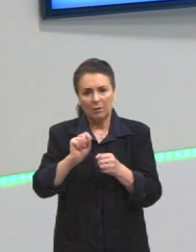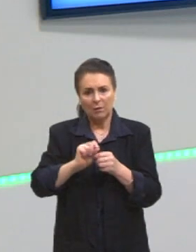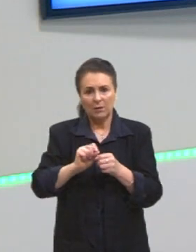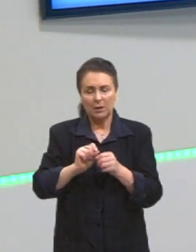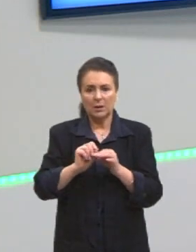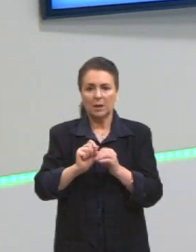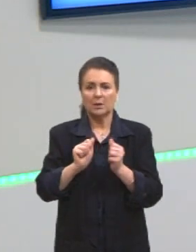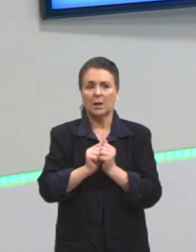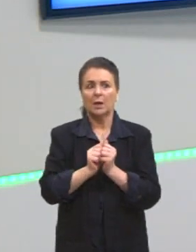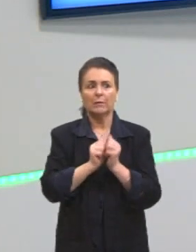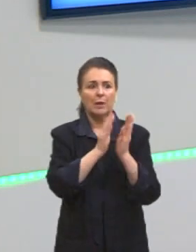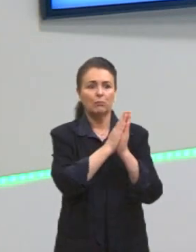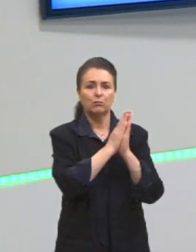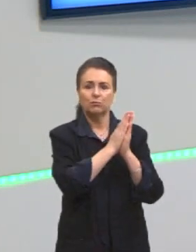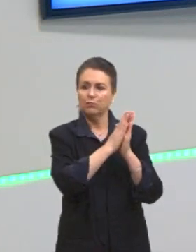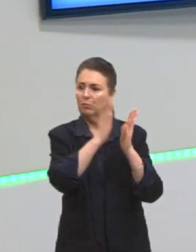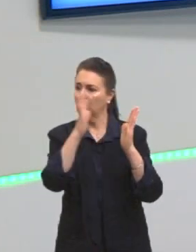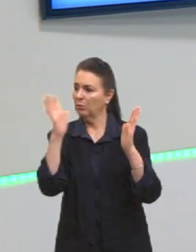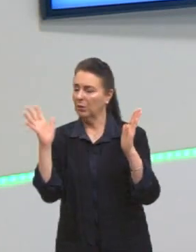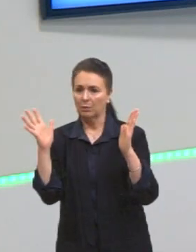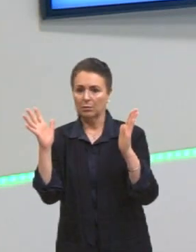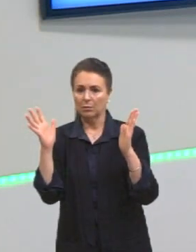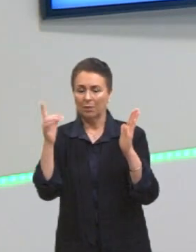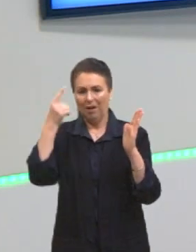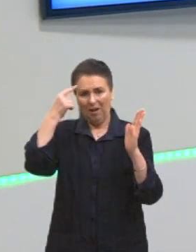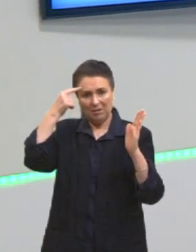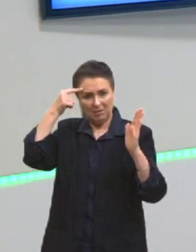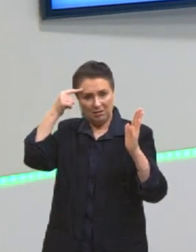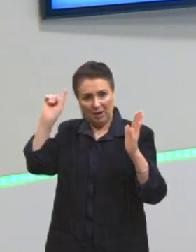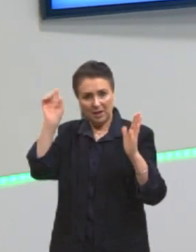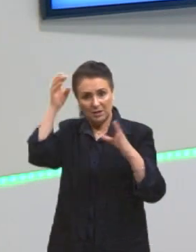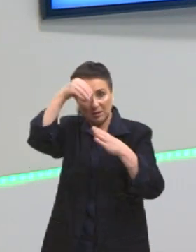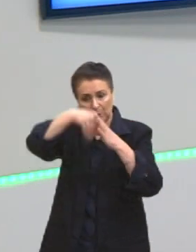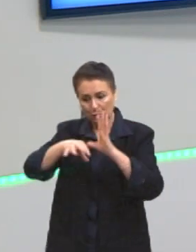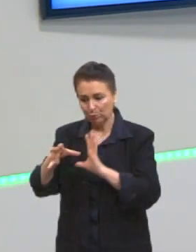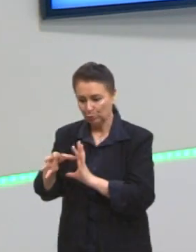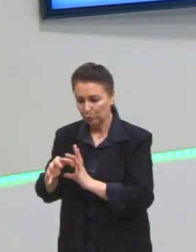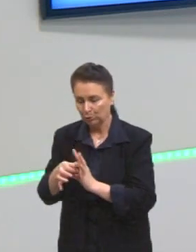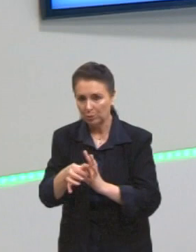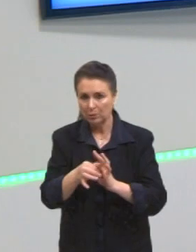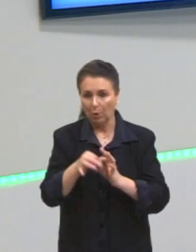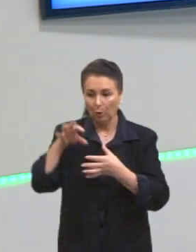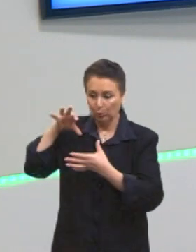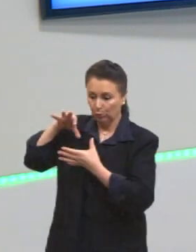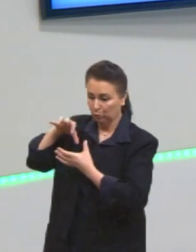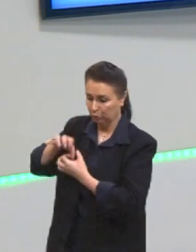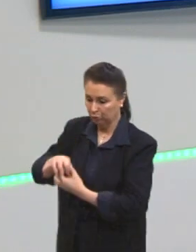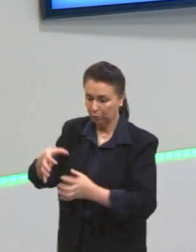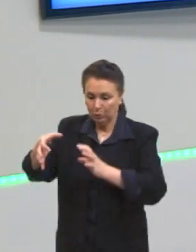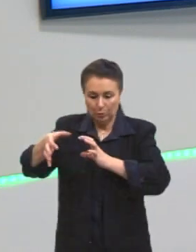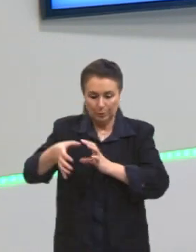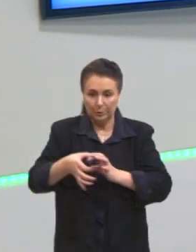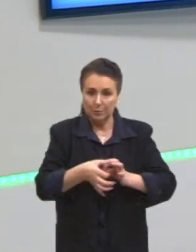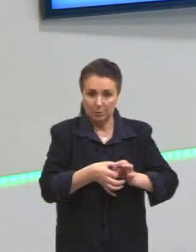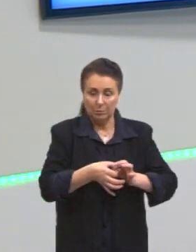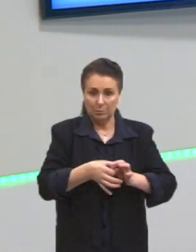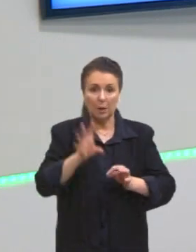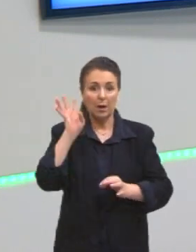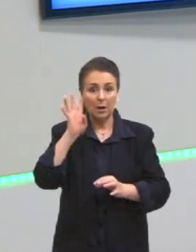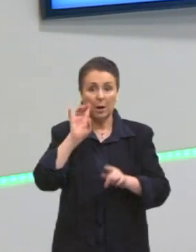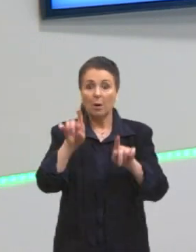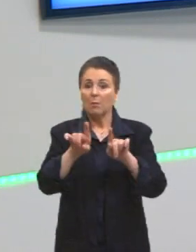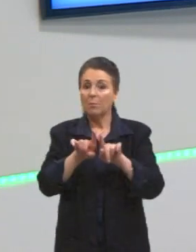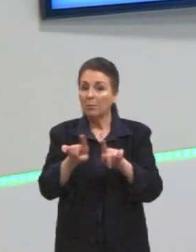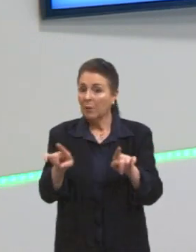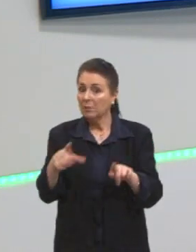fluido, de que as ideias estejam contextualizadas, coesas e coerentes, isso é bonito também. Mas tem aquele bonito